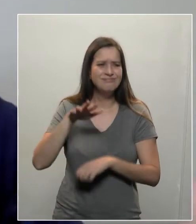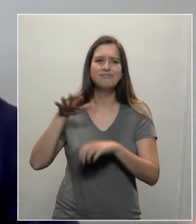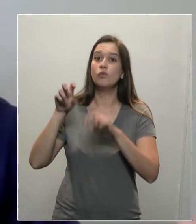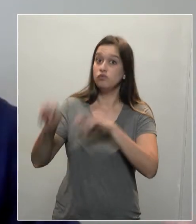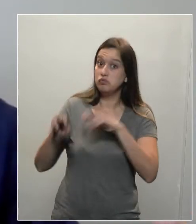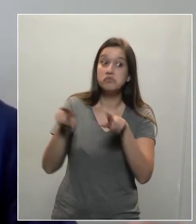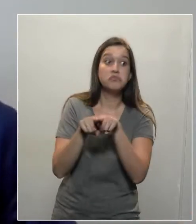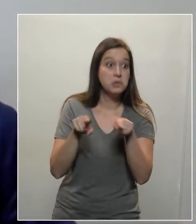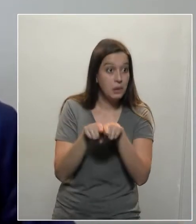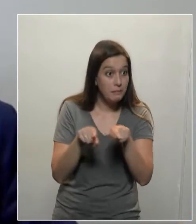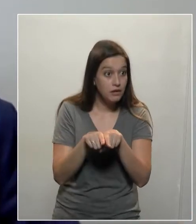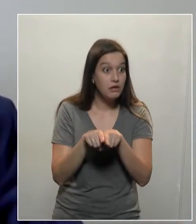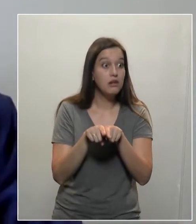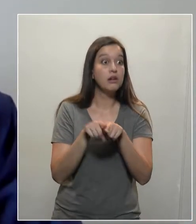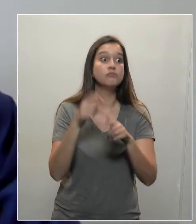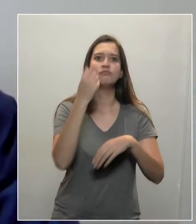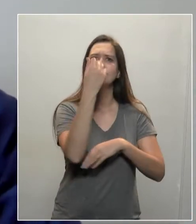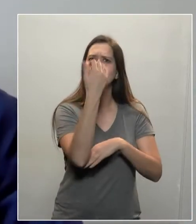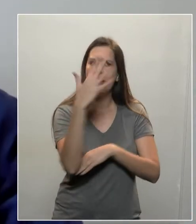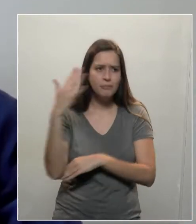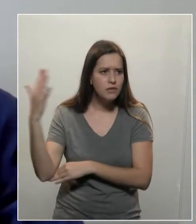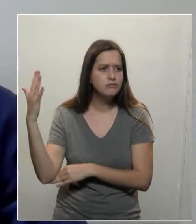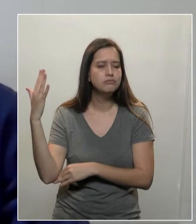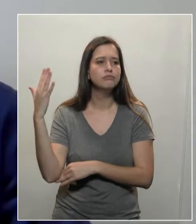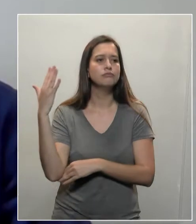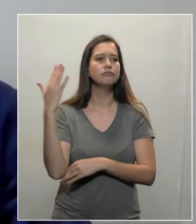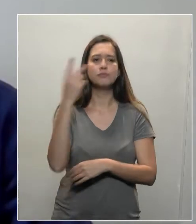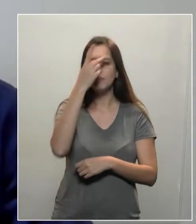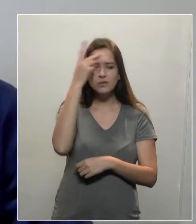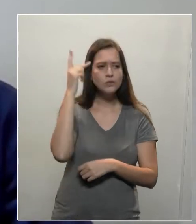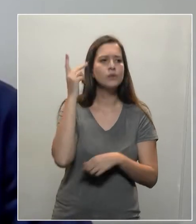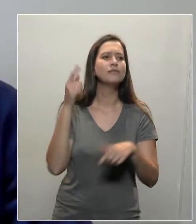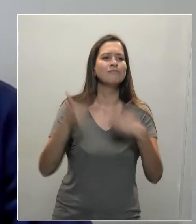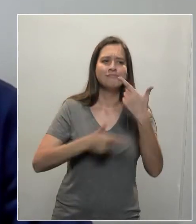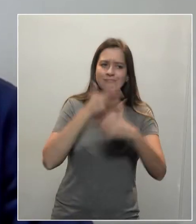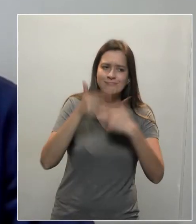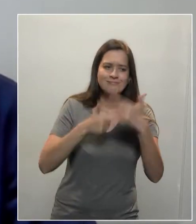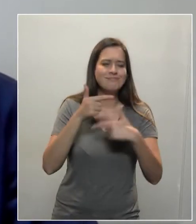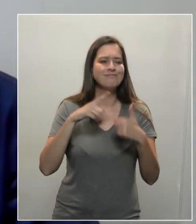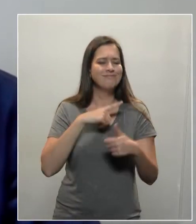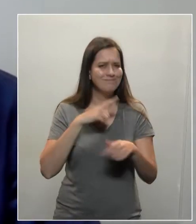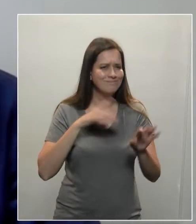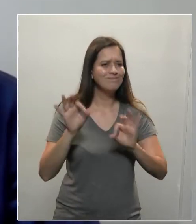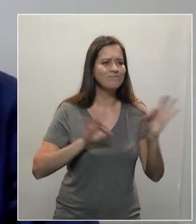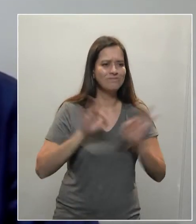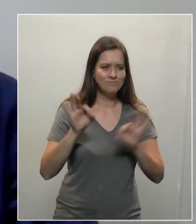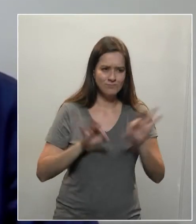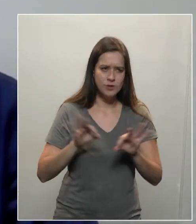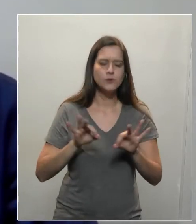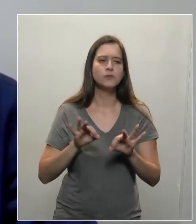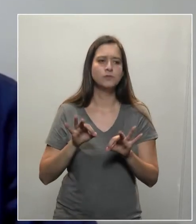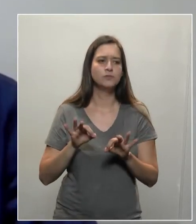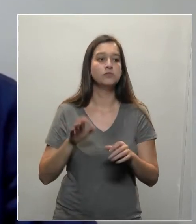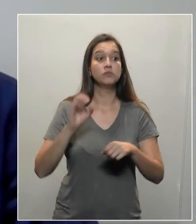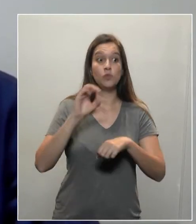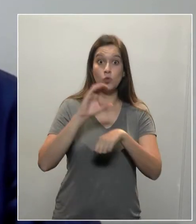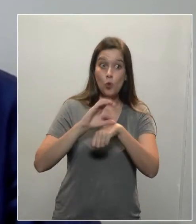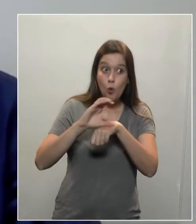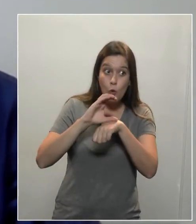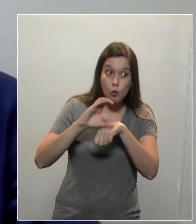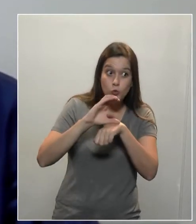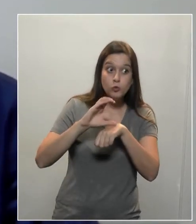no meio ambiente. Então, os servidores são organizados. A Constituição Brasileira assegura